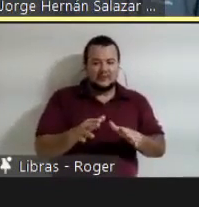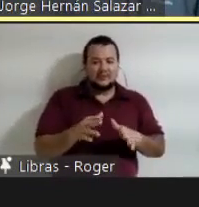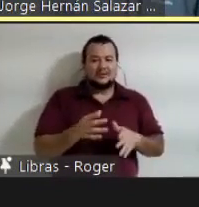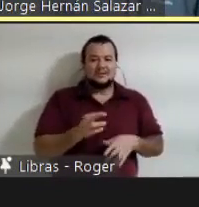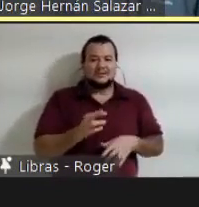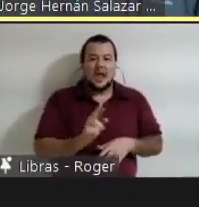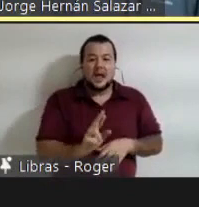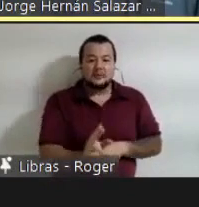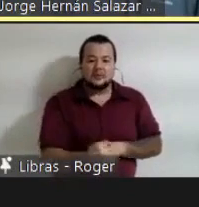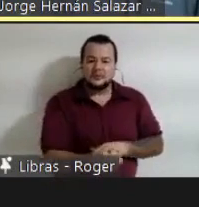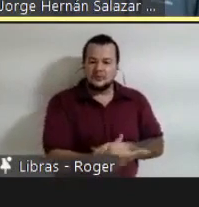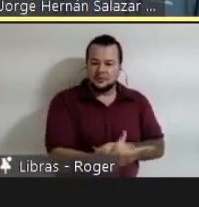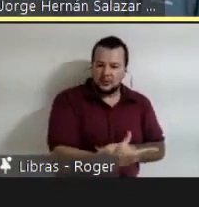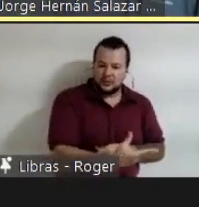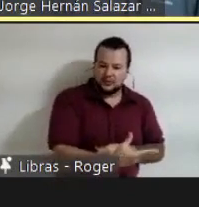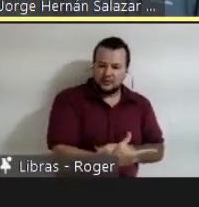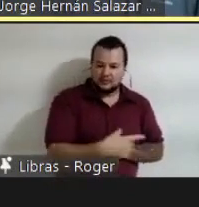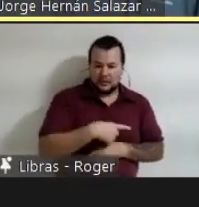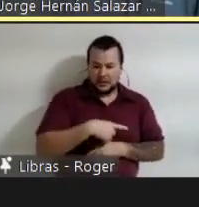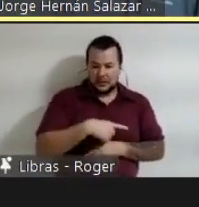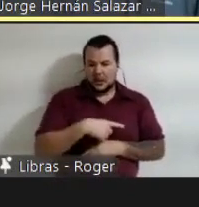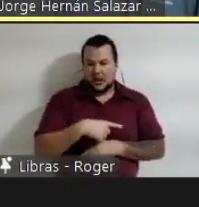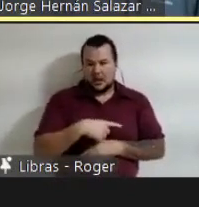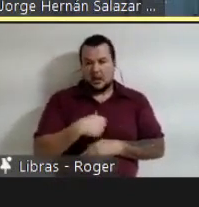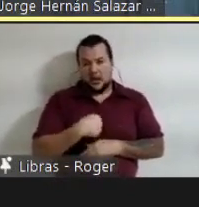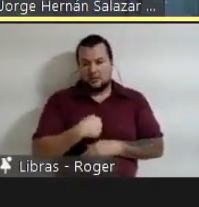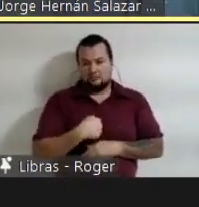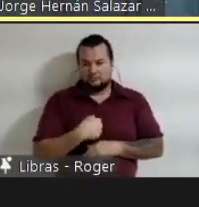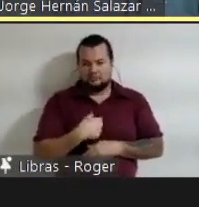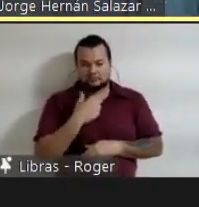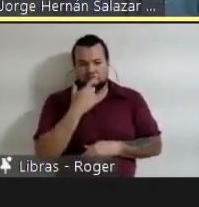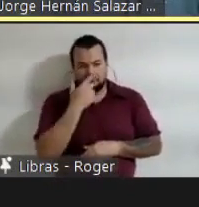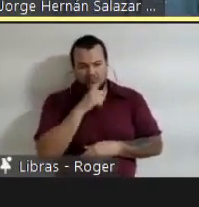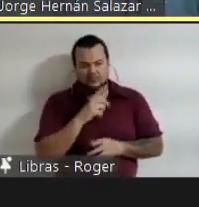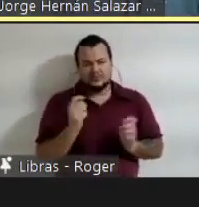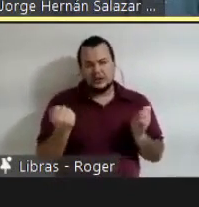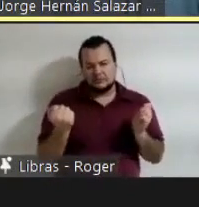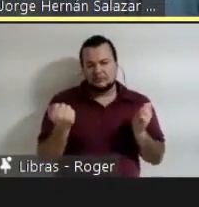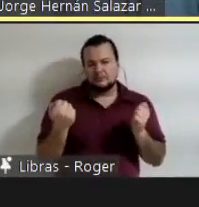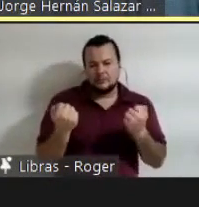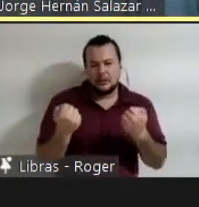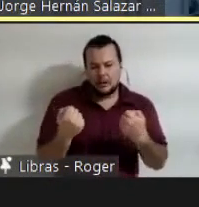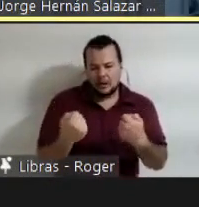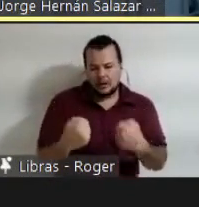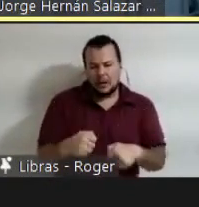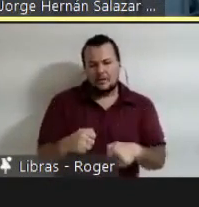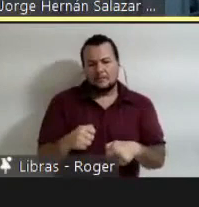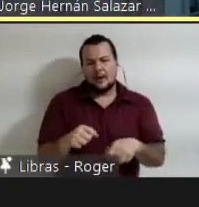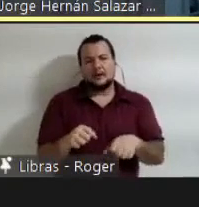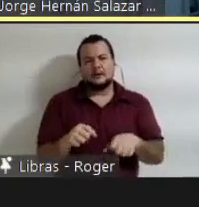capaz de resquebrajar, de romper, de trascender.